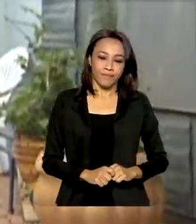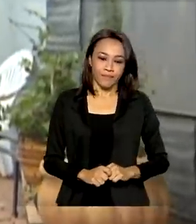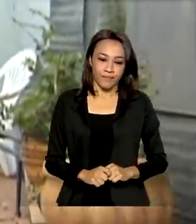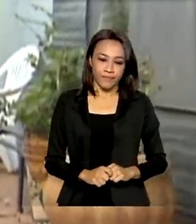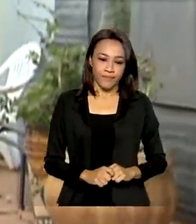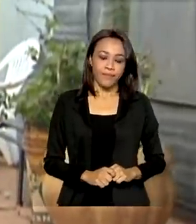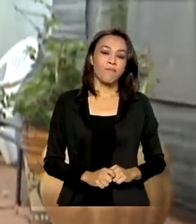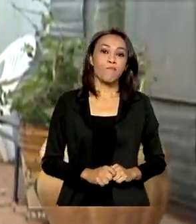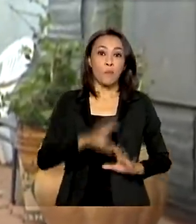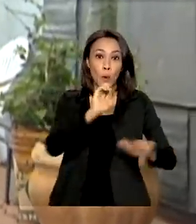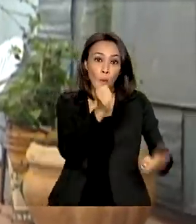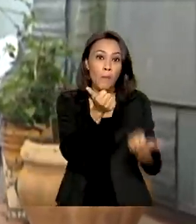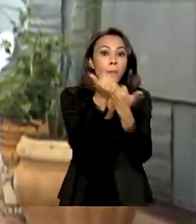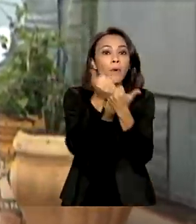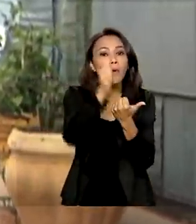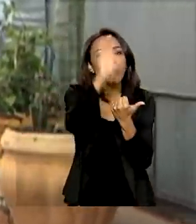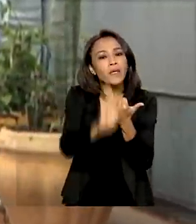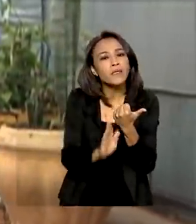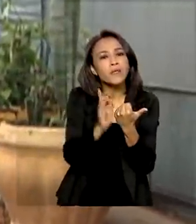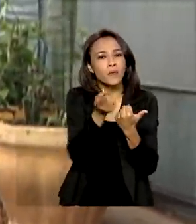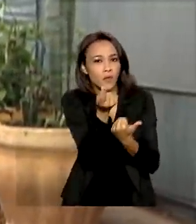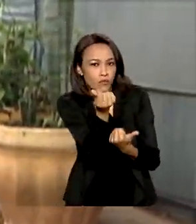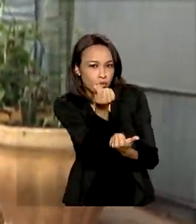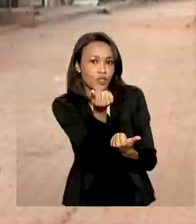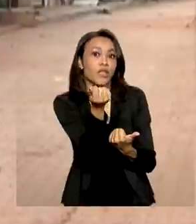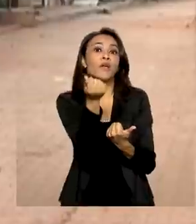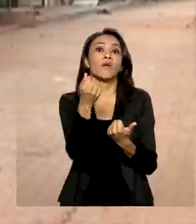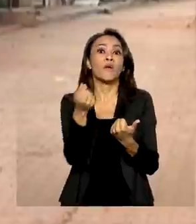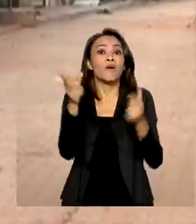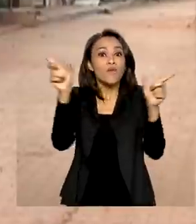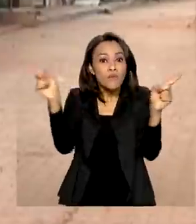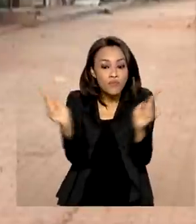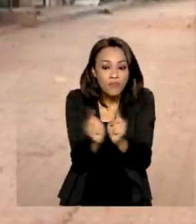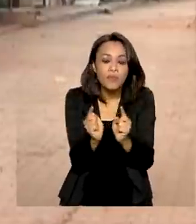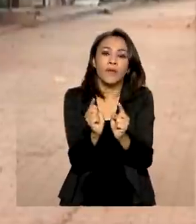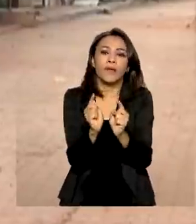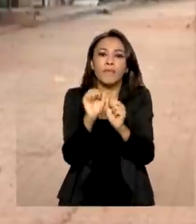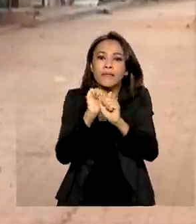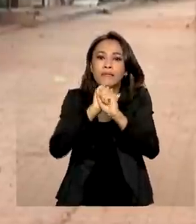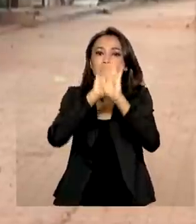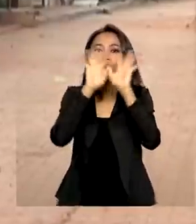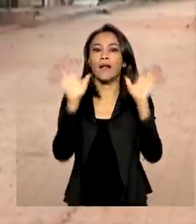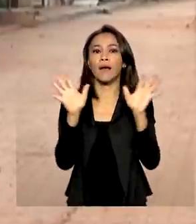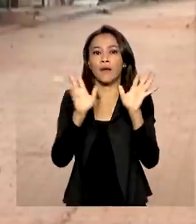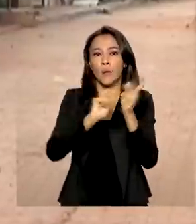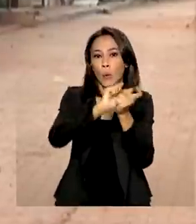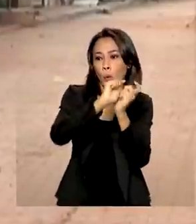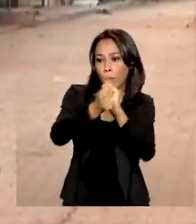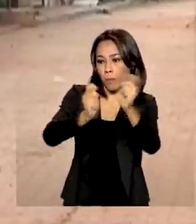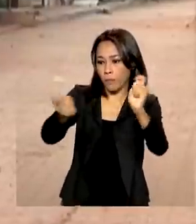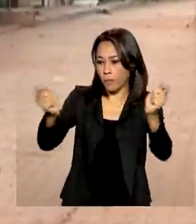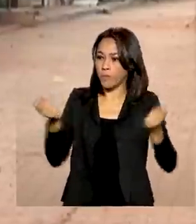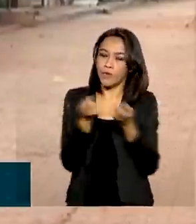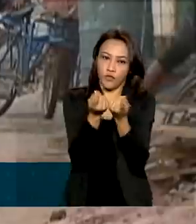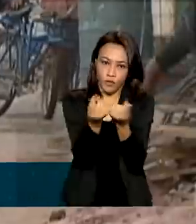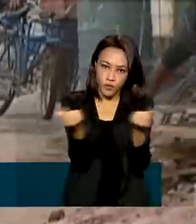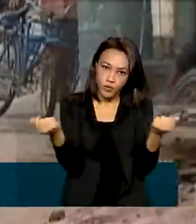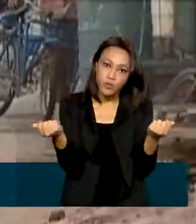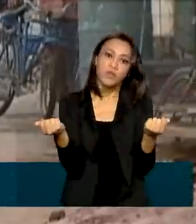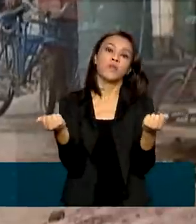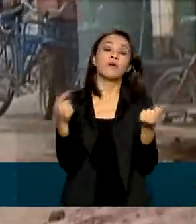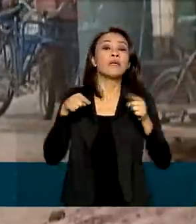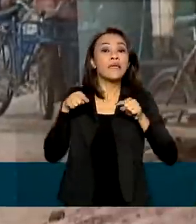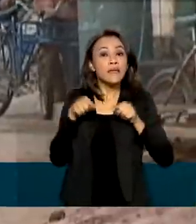O Auxílio Brasil moderniza, simplifica e torna mais transparentes os benefícios de transferência de renda